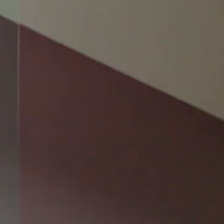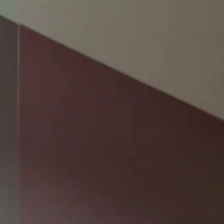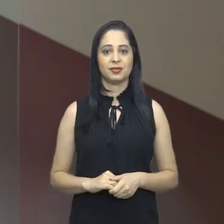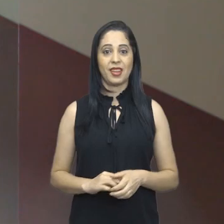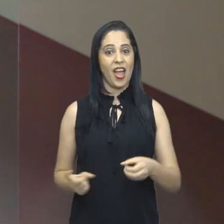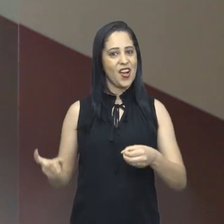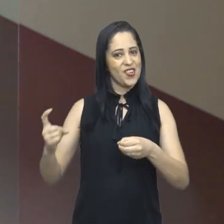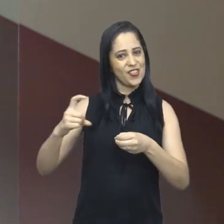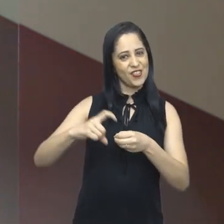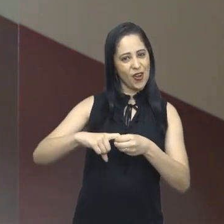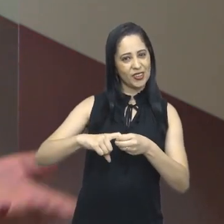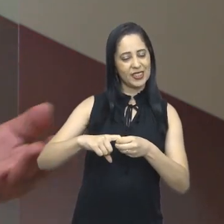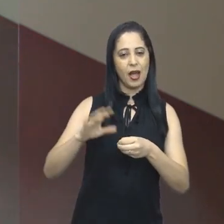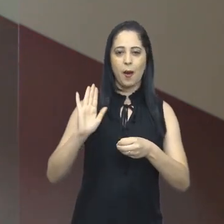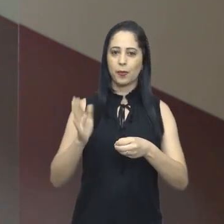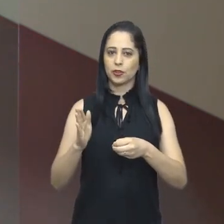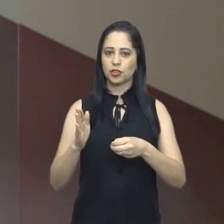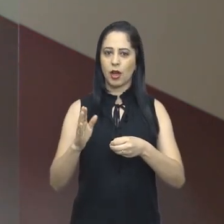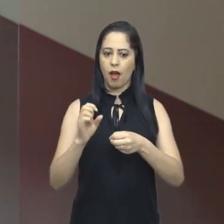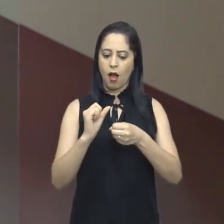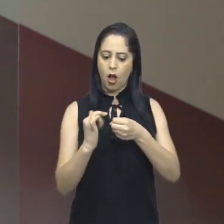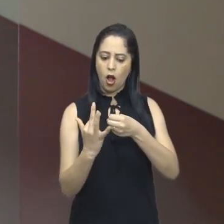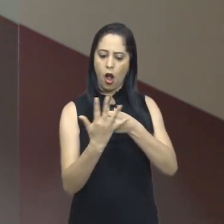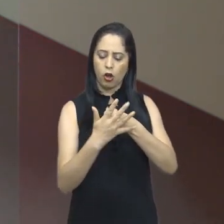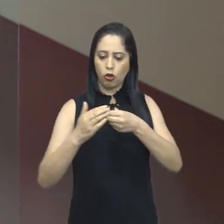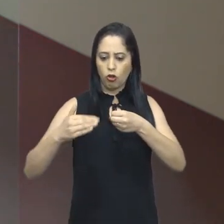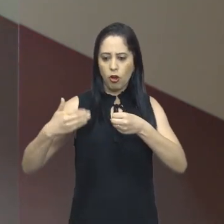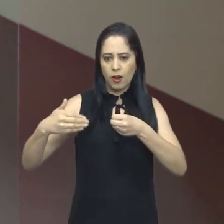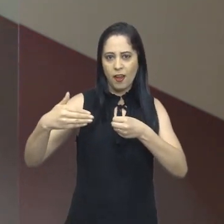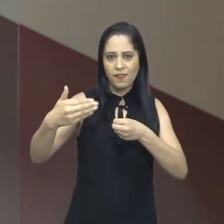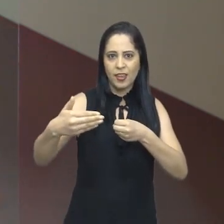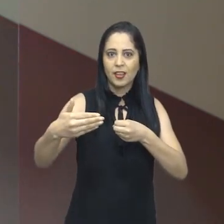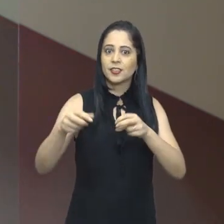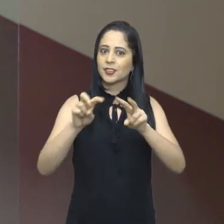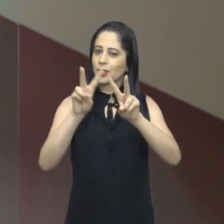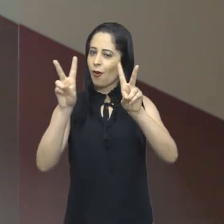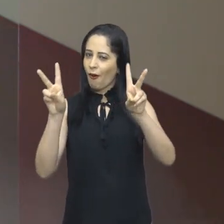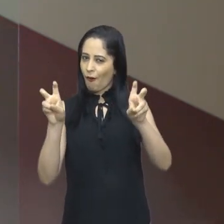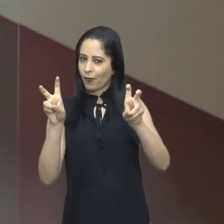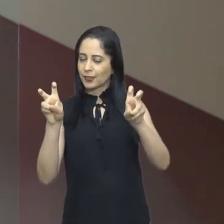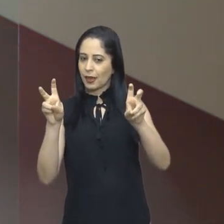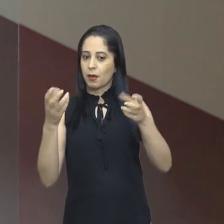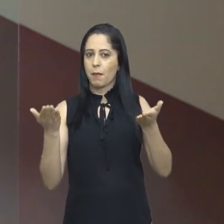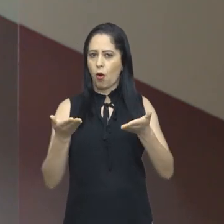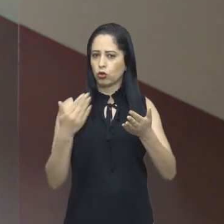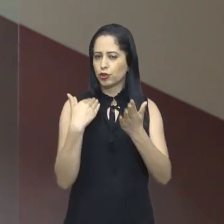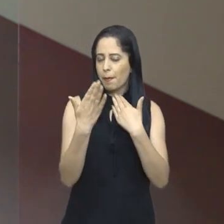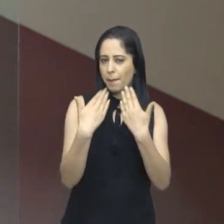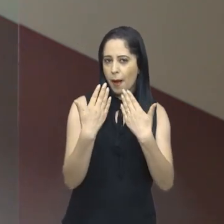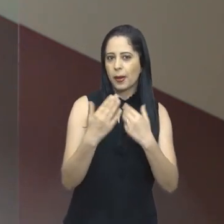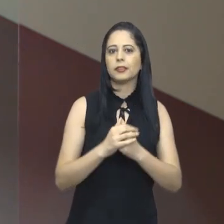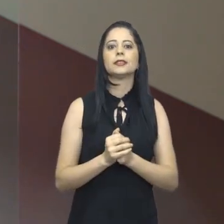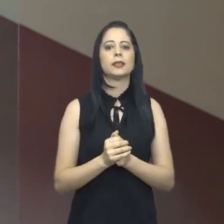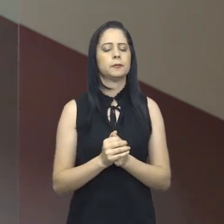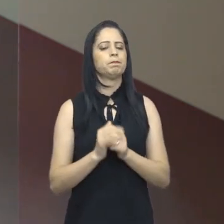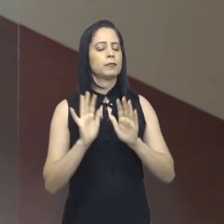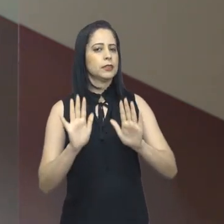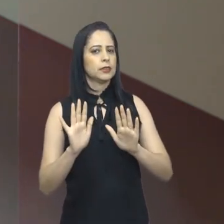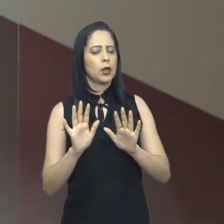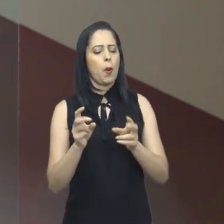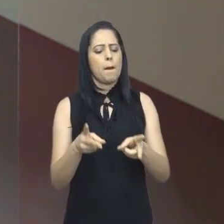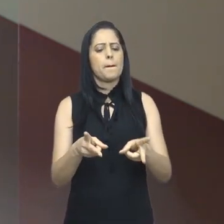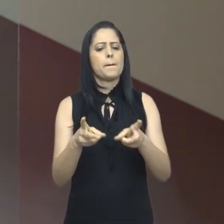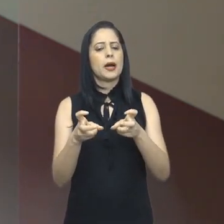Estamos de volta. Pós-Covid é o tema do programa de hoje. Quando o assunto é Covid, nos últimos anos, nós acompanhamos que a